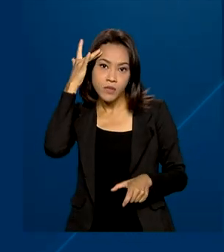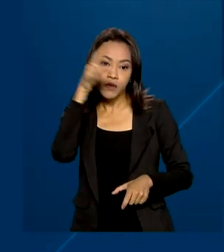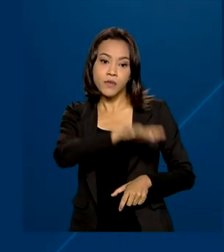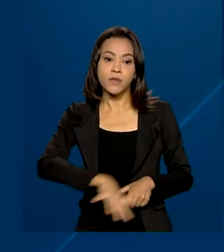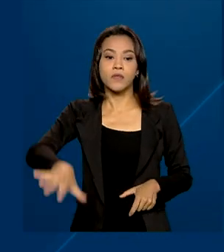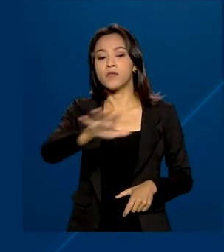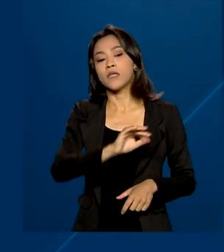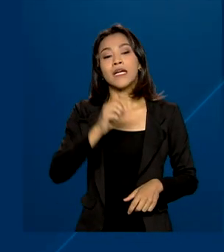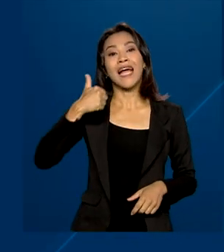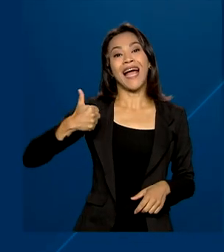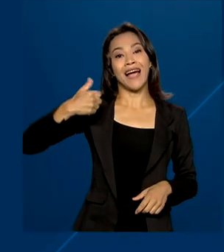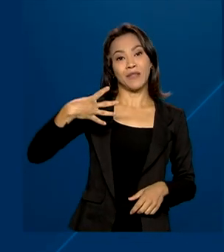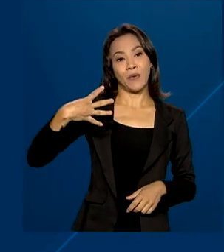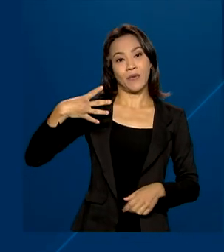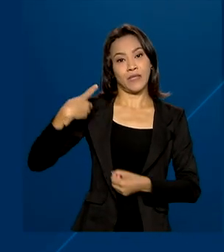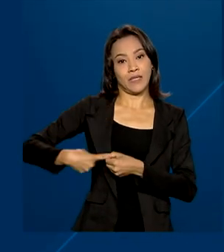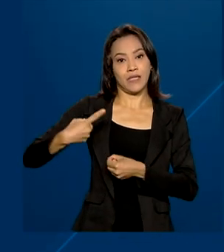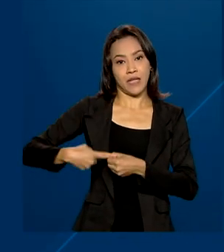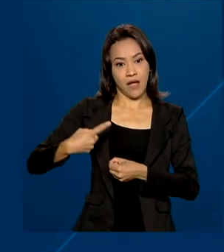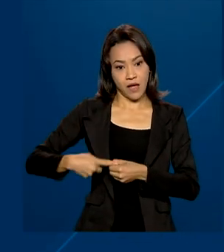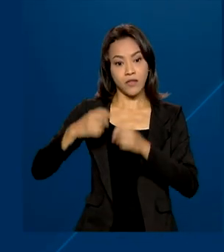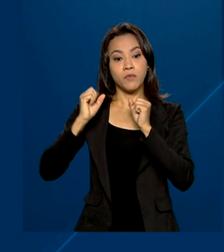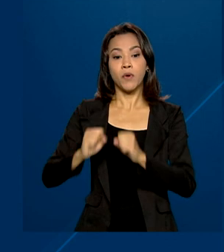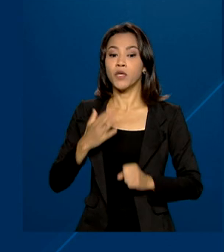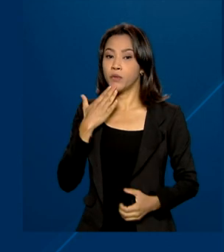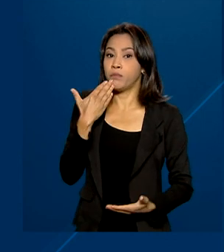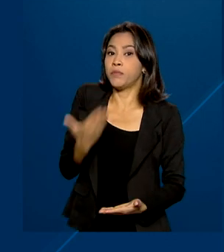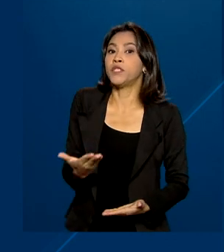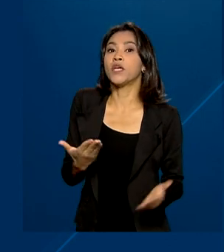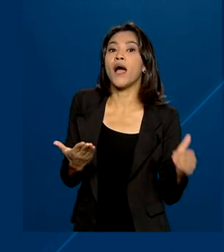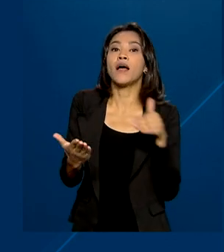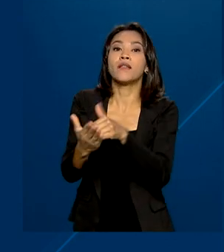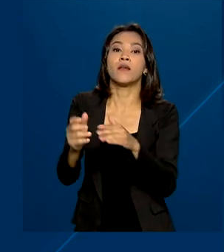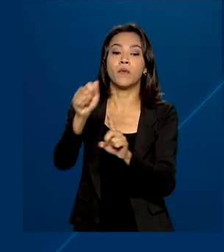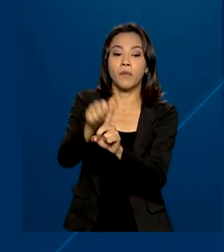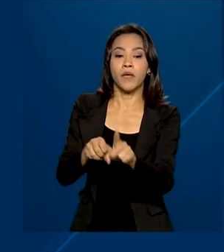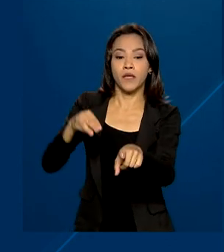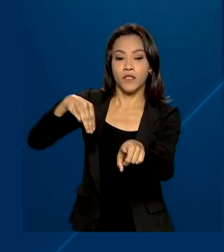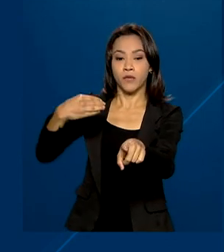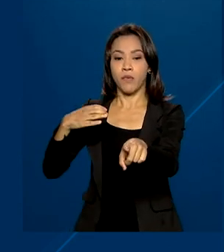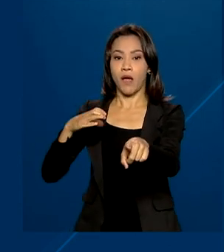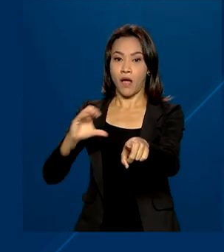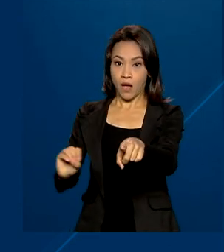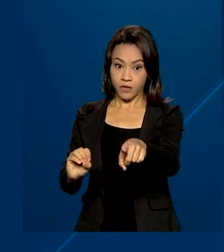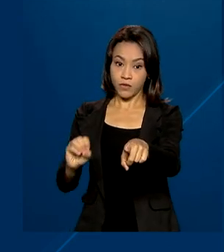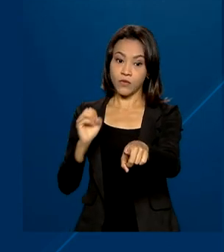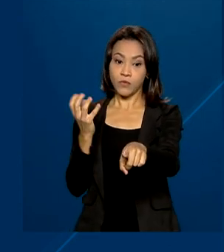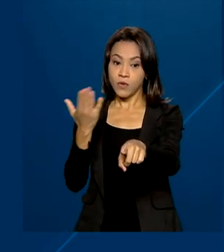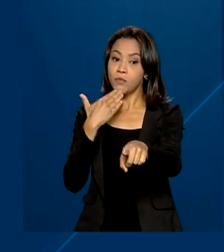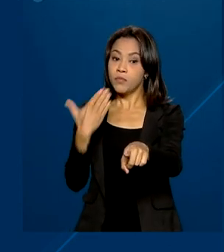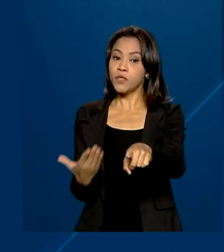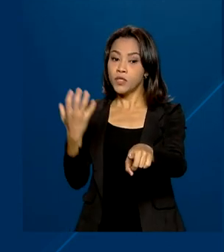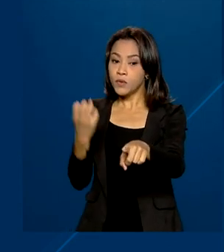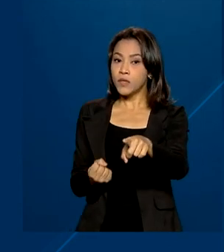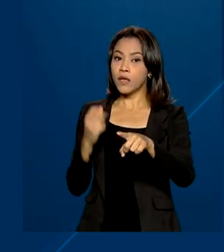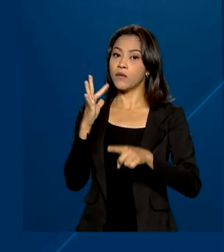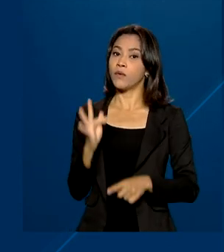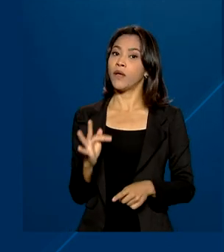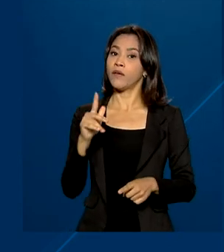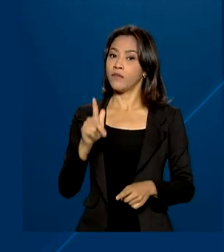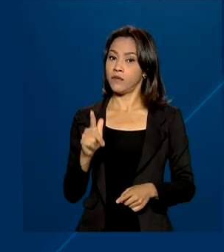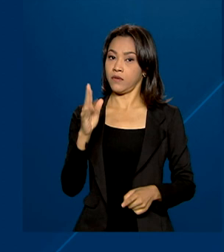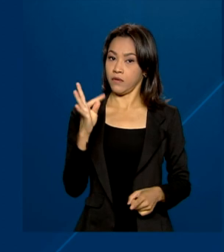14 cidades afetadas podem pedir até março o saque calamidade do Fundo de Garantia. As datas